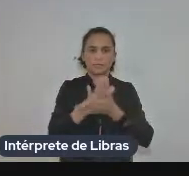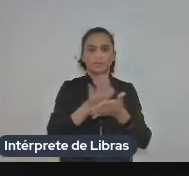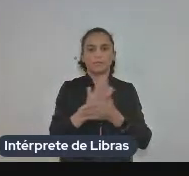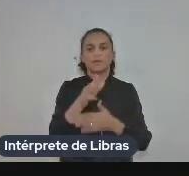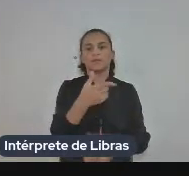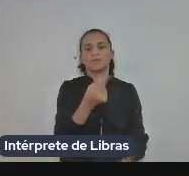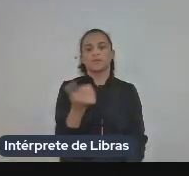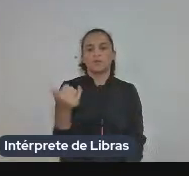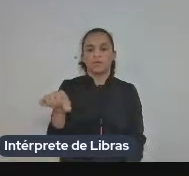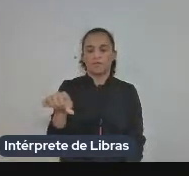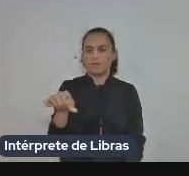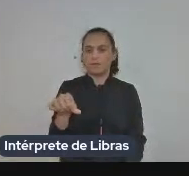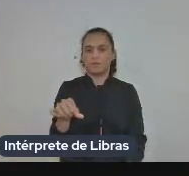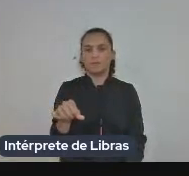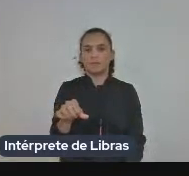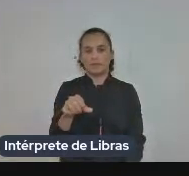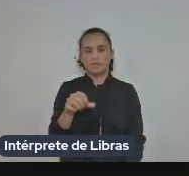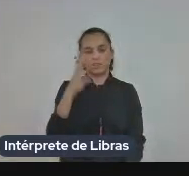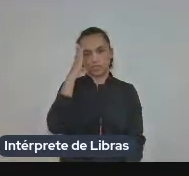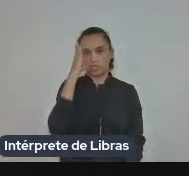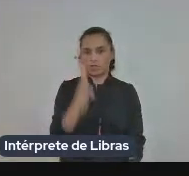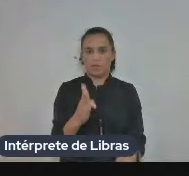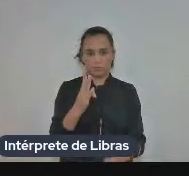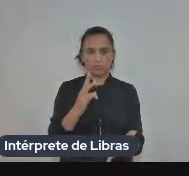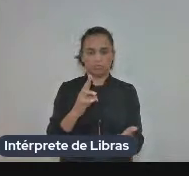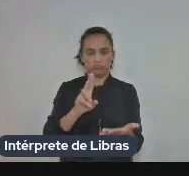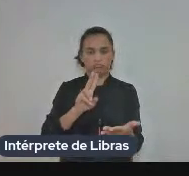primeira tradução direto do alemão